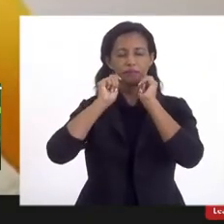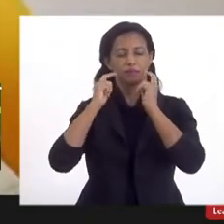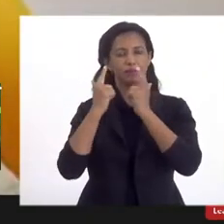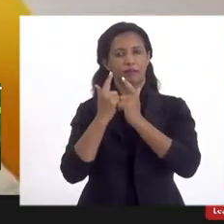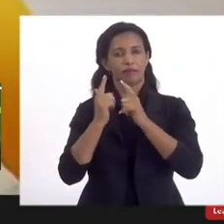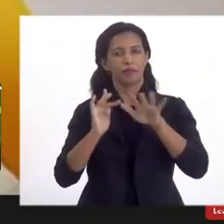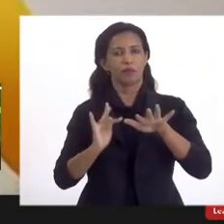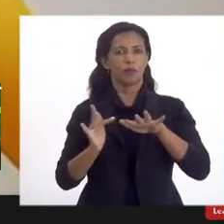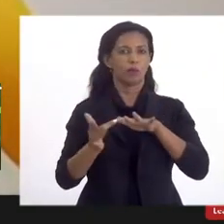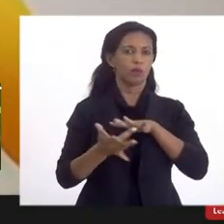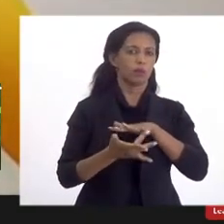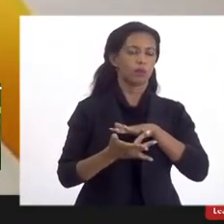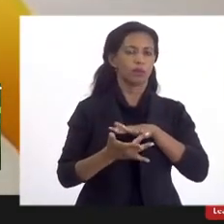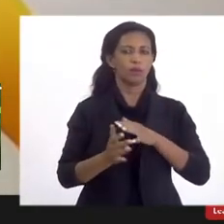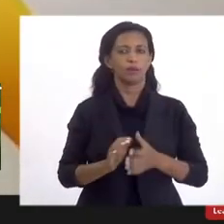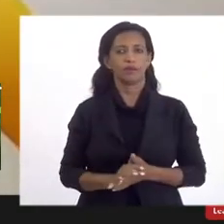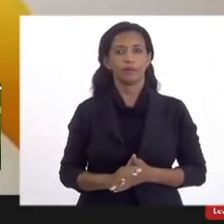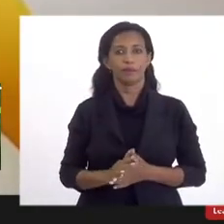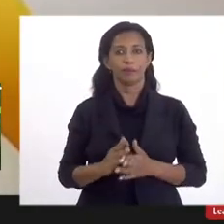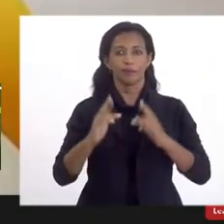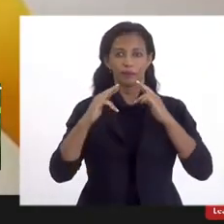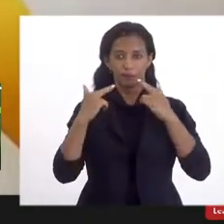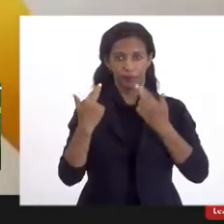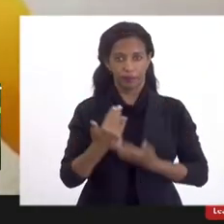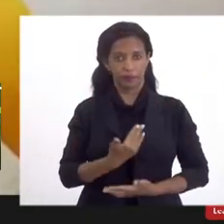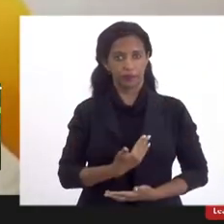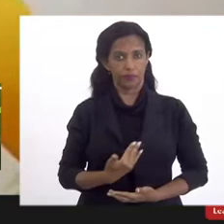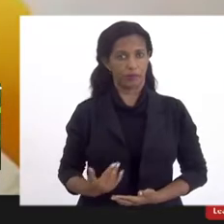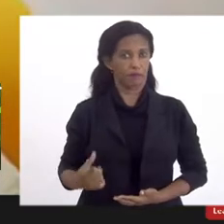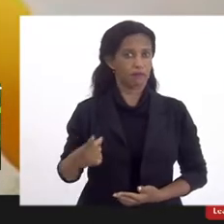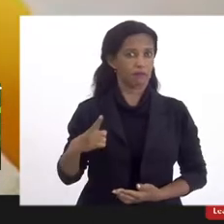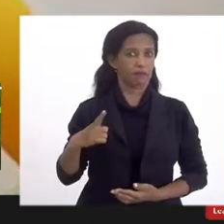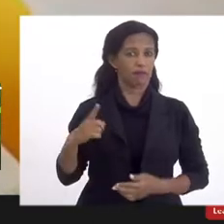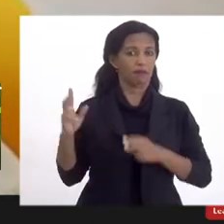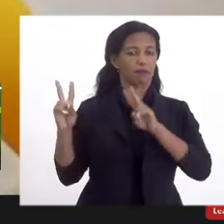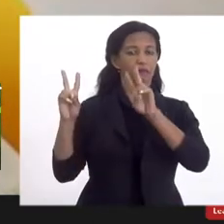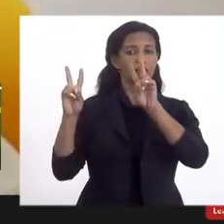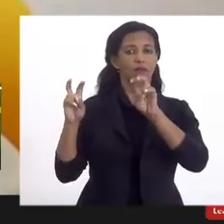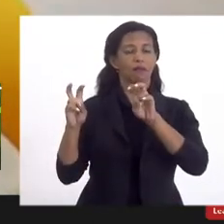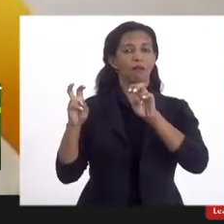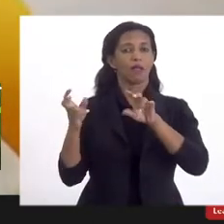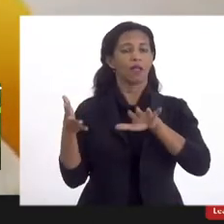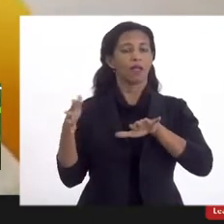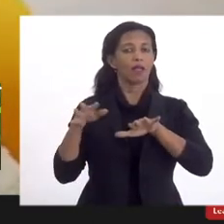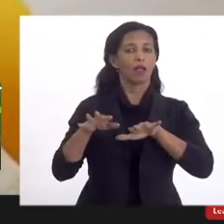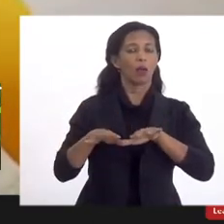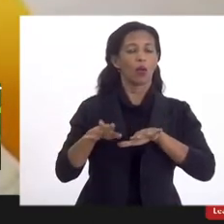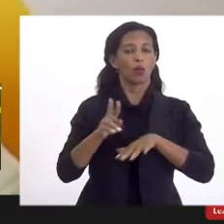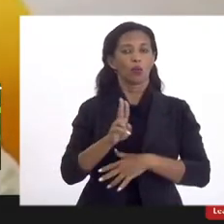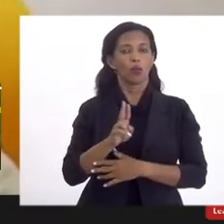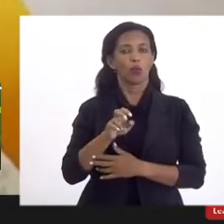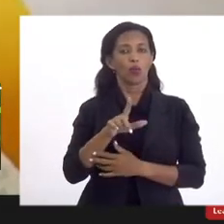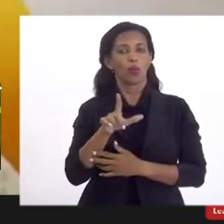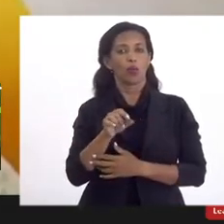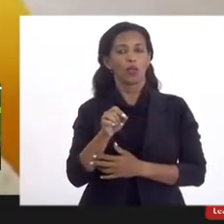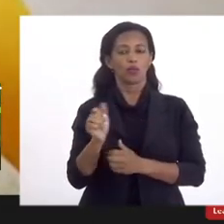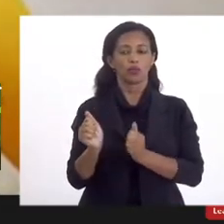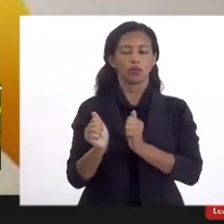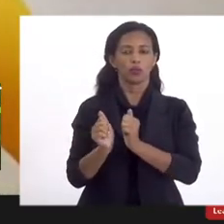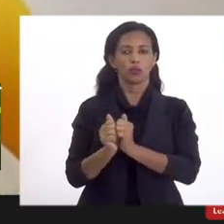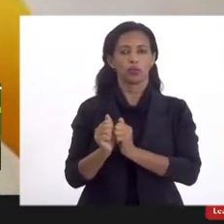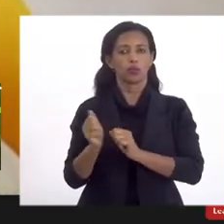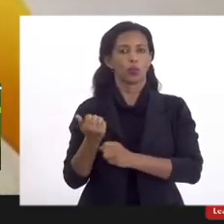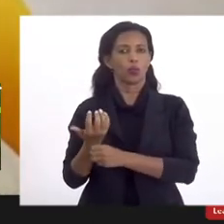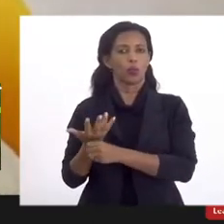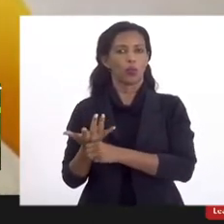sociais. A audiência pública de hoje tem como tema a incorporação da UESO pela UERJ. Na